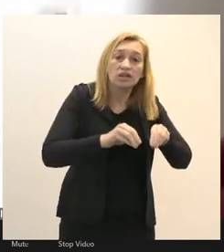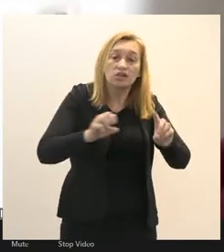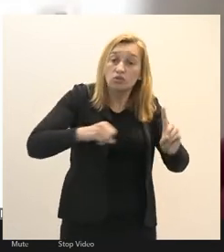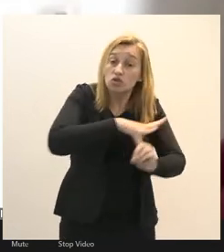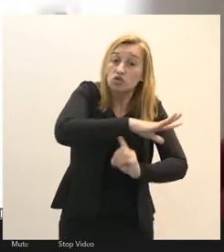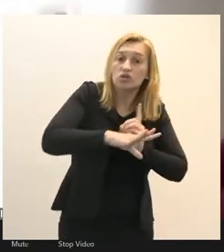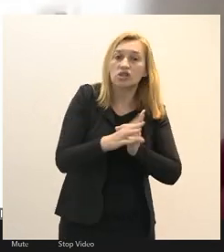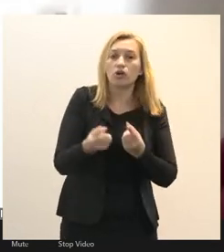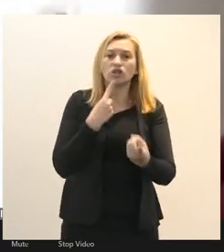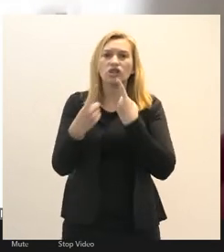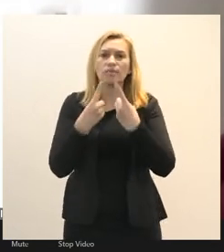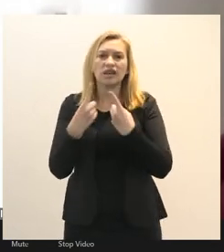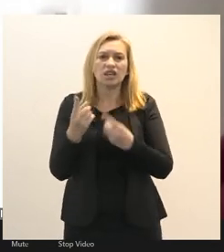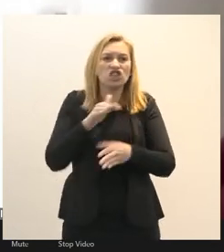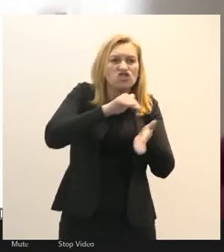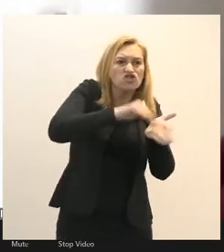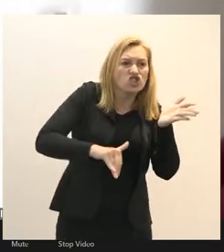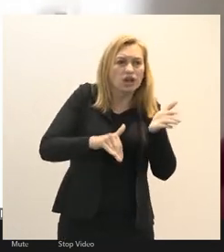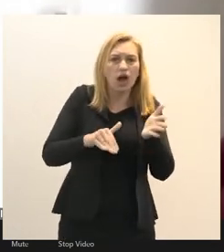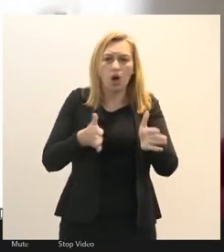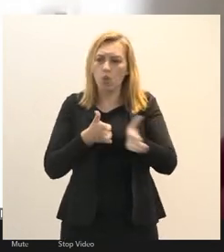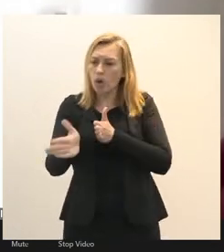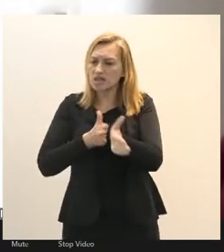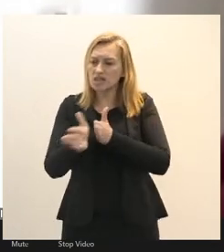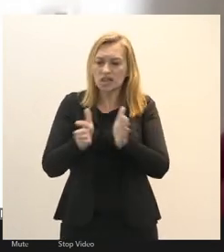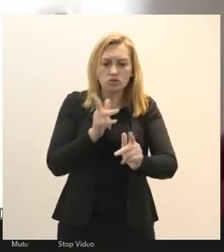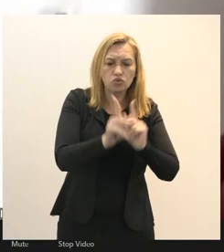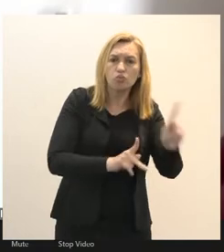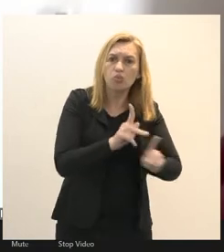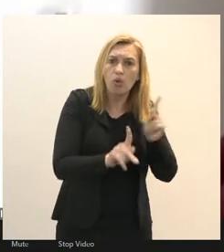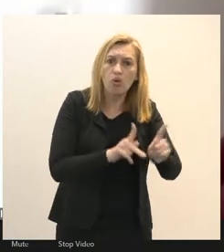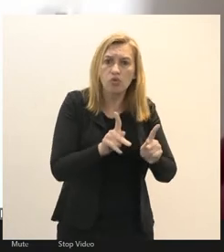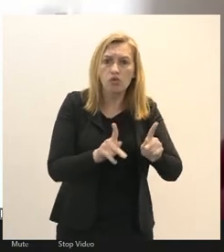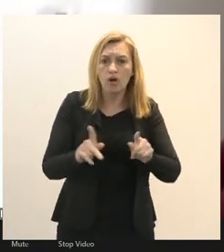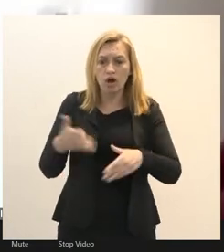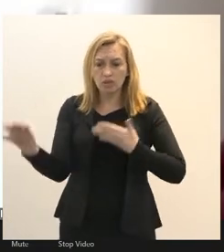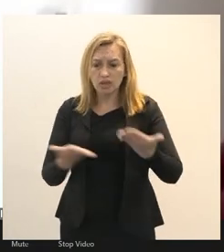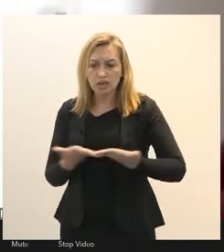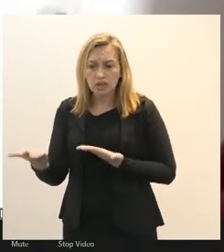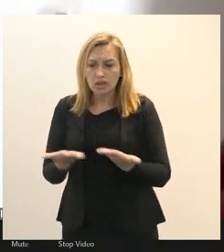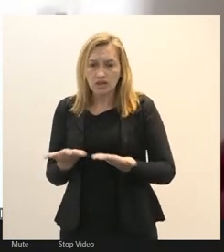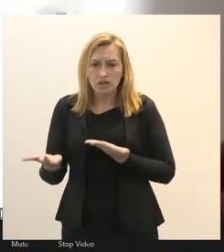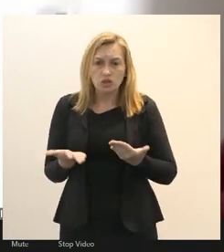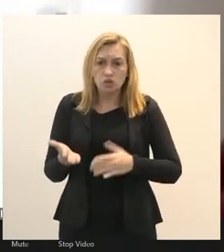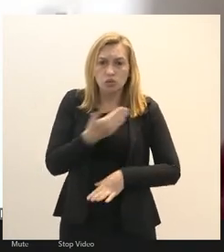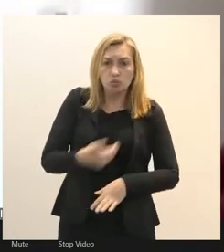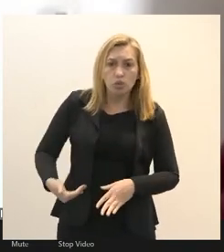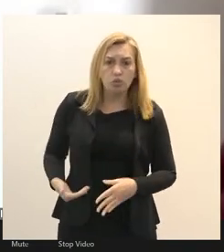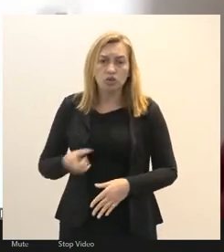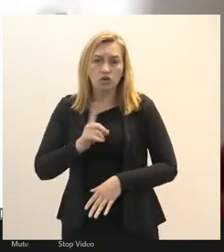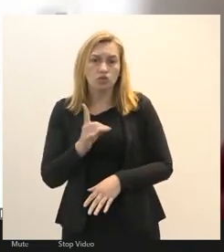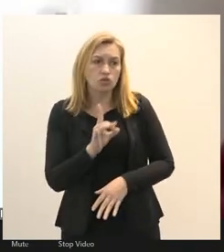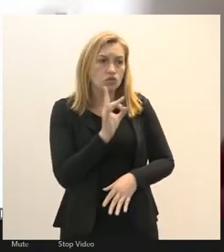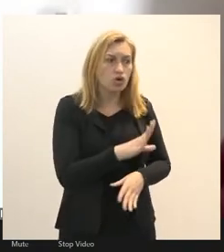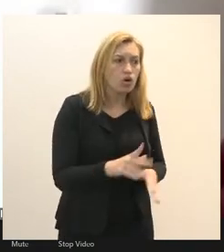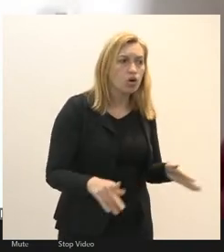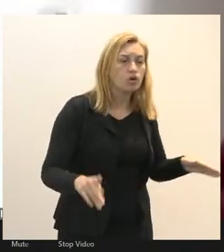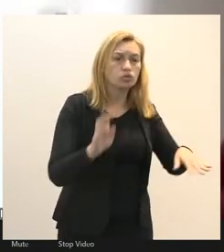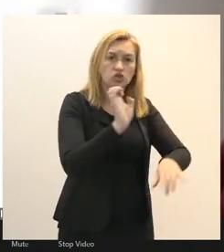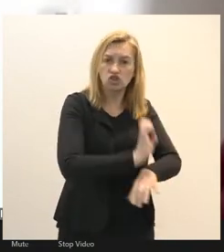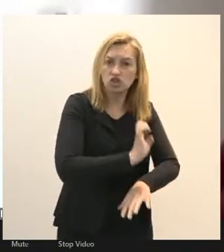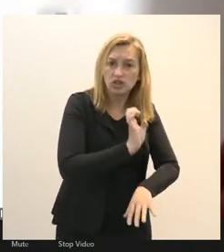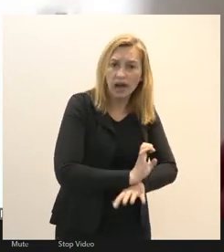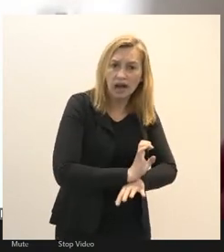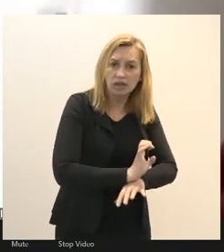que está em debate é tirar o acesso da população aos serviços públicos essenciais não só o desmonte do Estado a